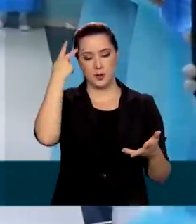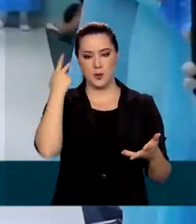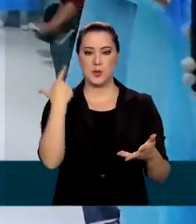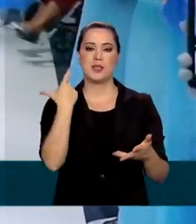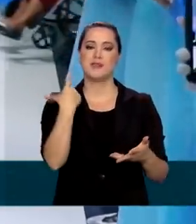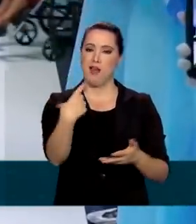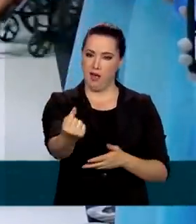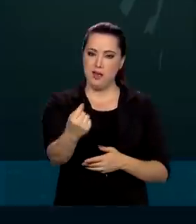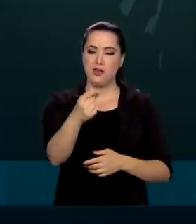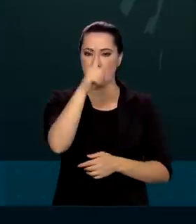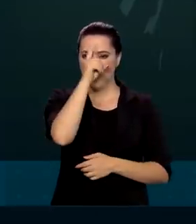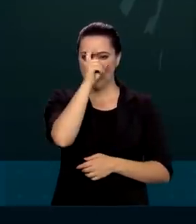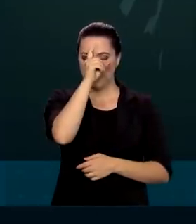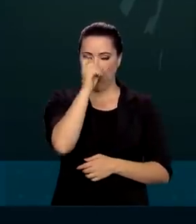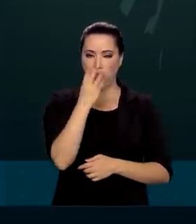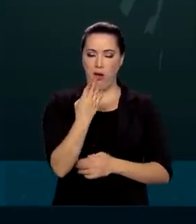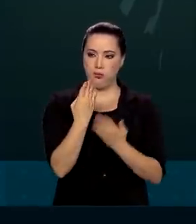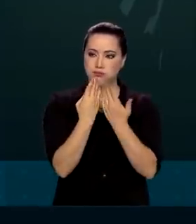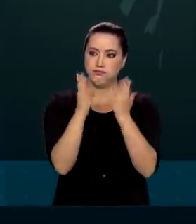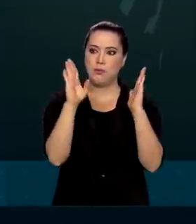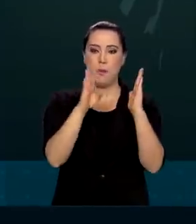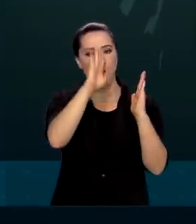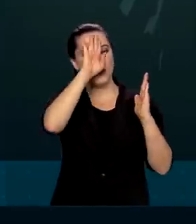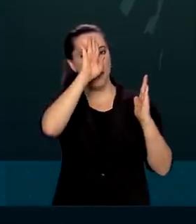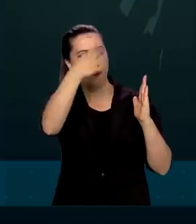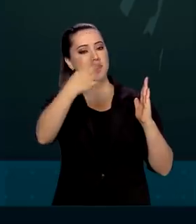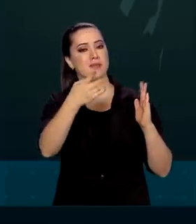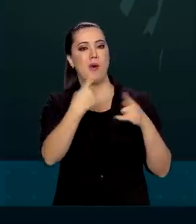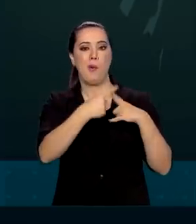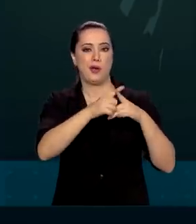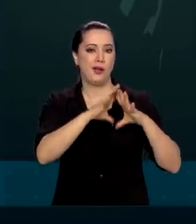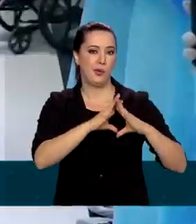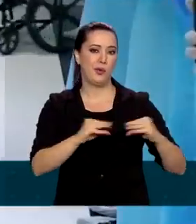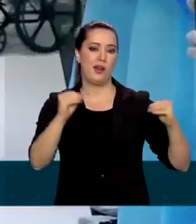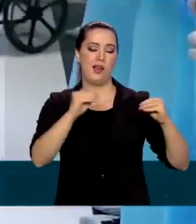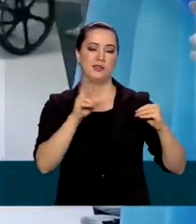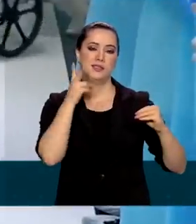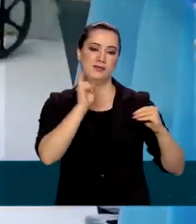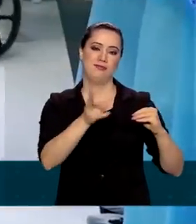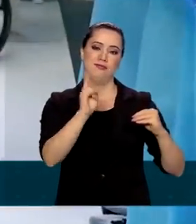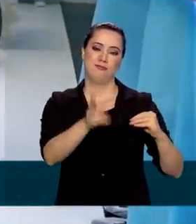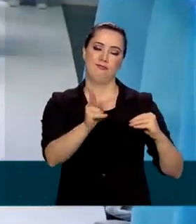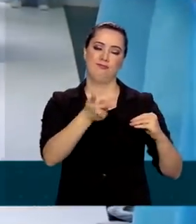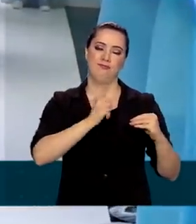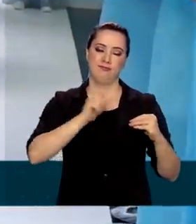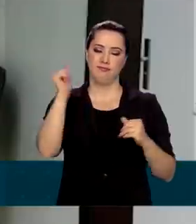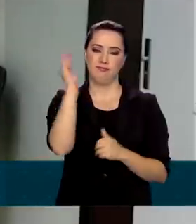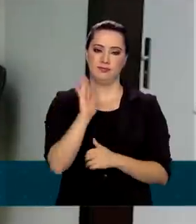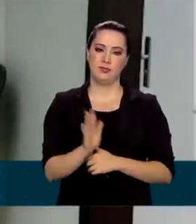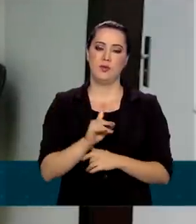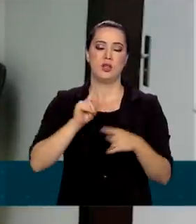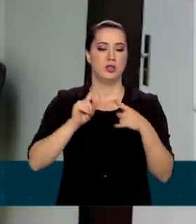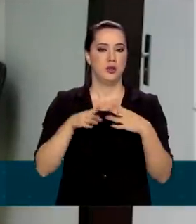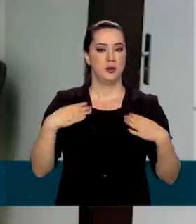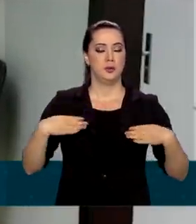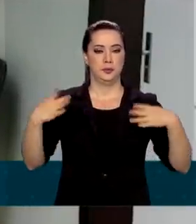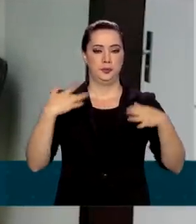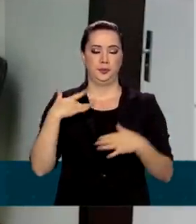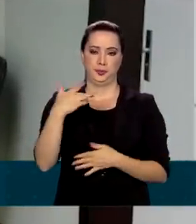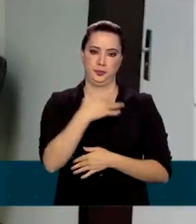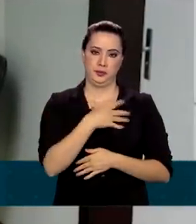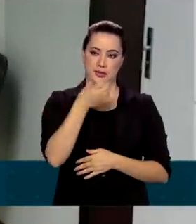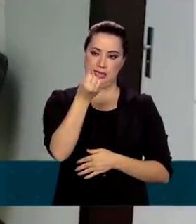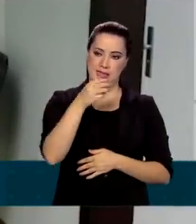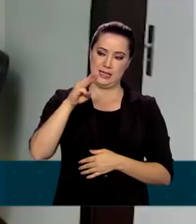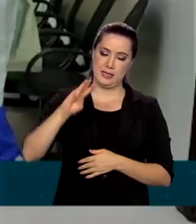frente, curados da Covid-19, se repetem pelo país. Segundo dados do Ministério da Saúde, são mais de 6